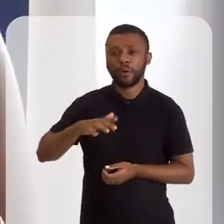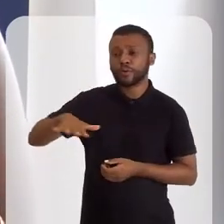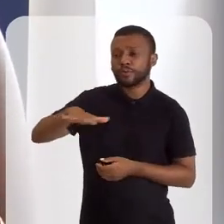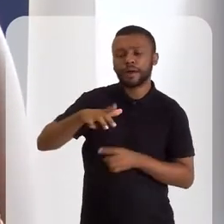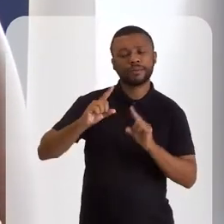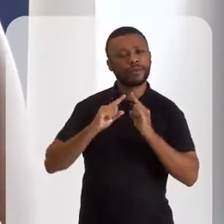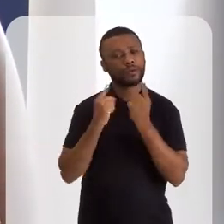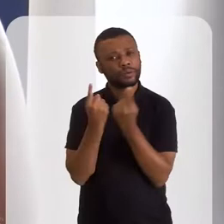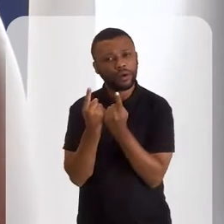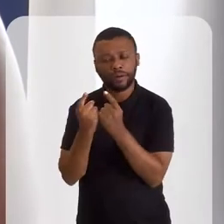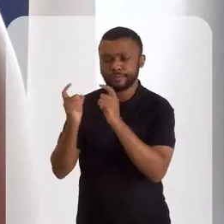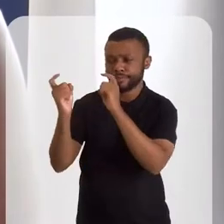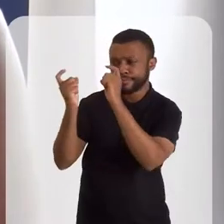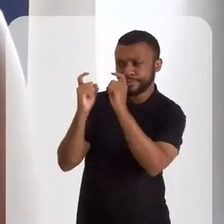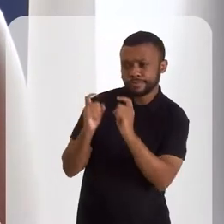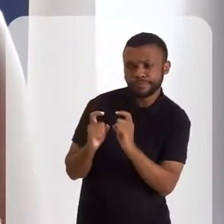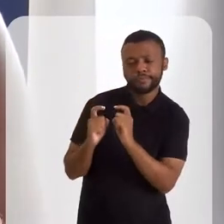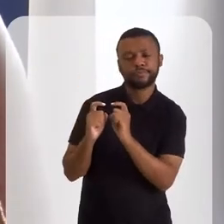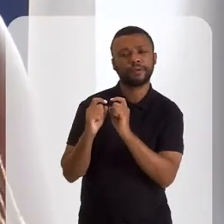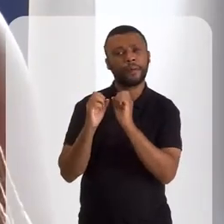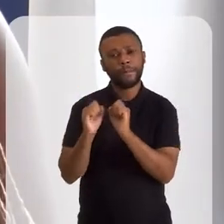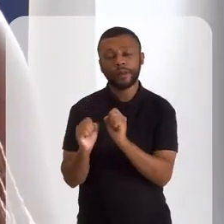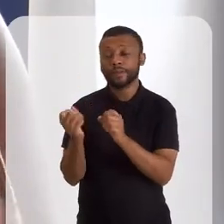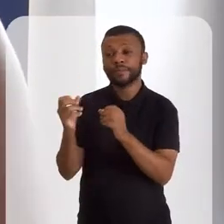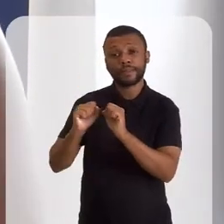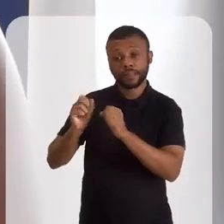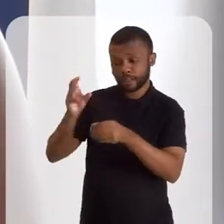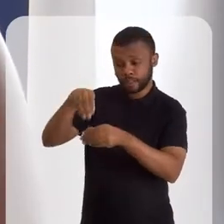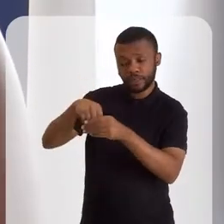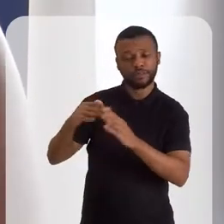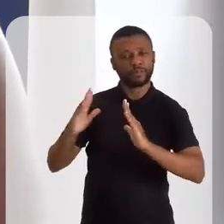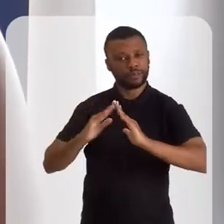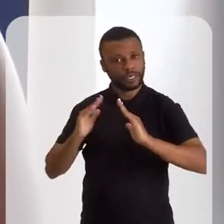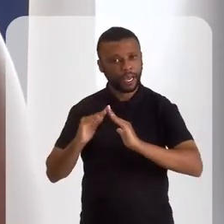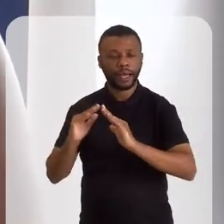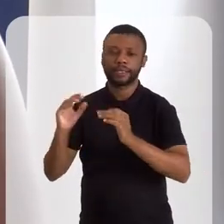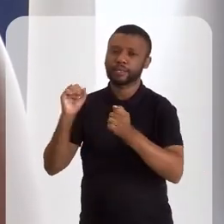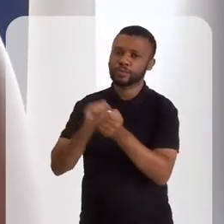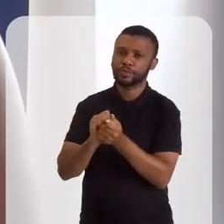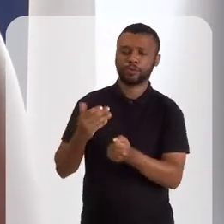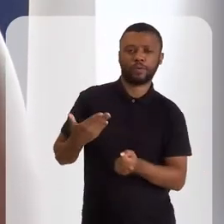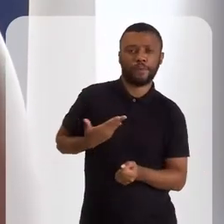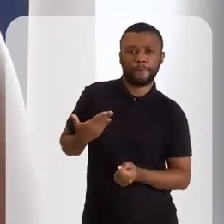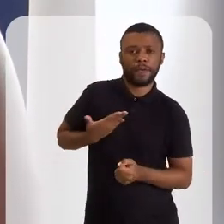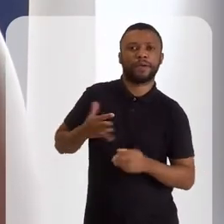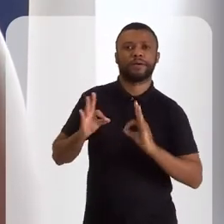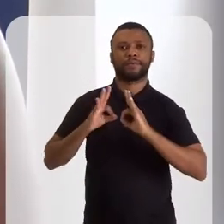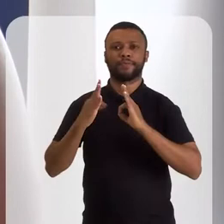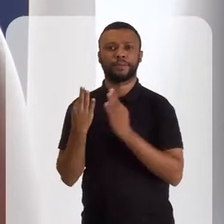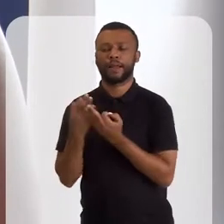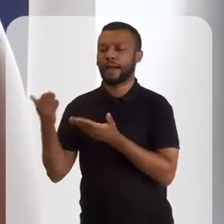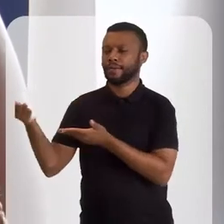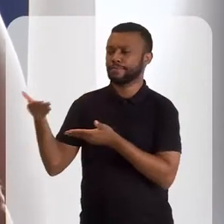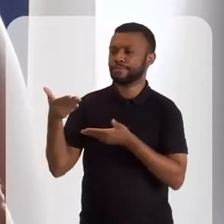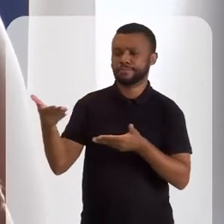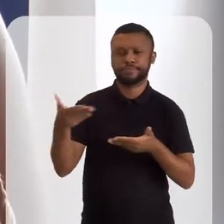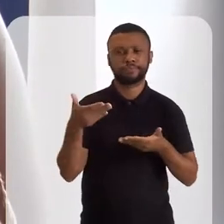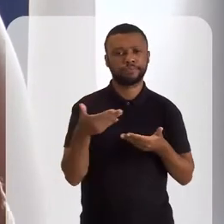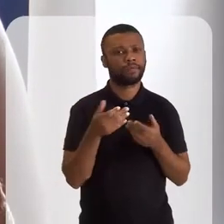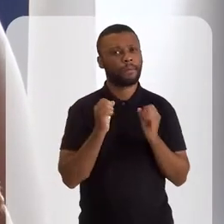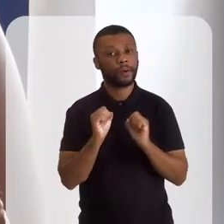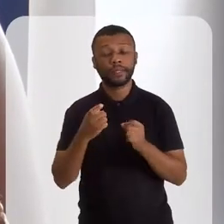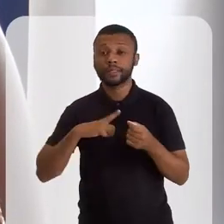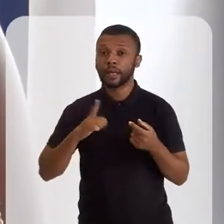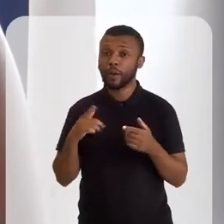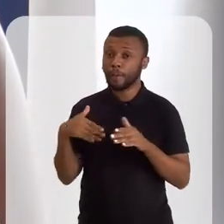reunião devocional, que você pode tanto fazer em casa, quanto chamar seus vizinhos, seus familiares, amigos. Tem, também, outro processo